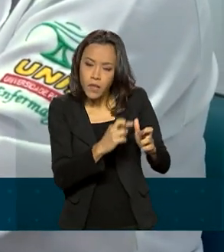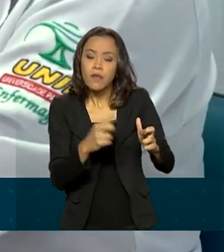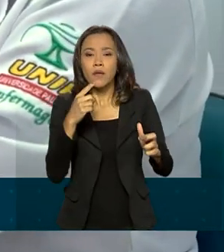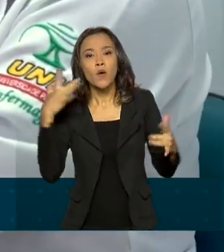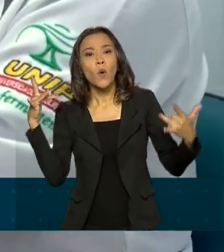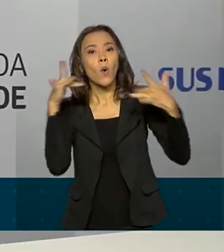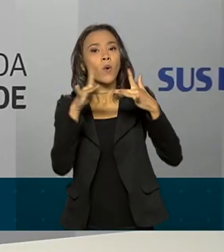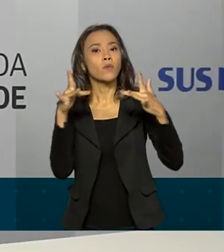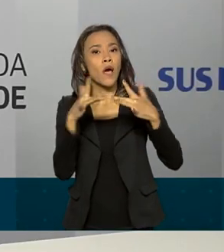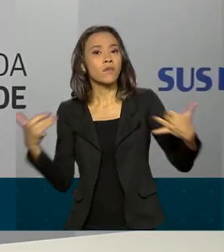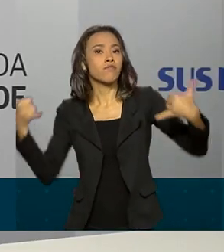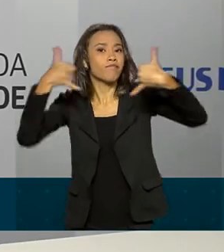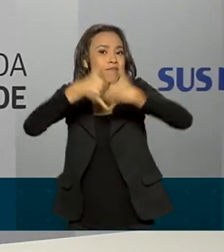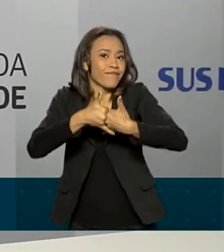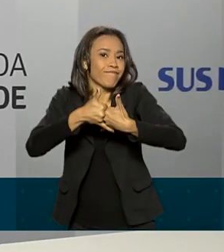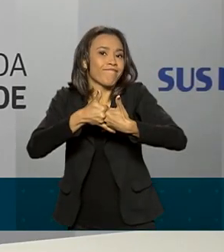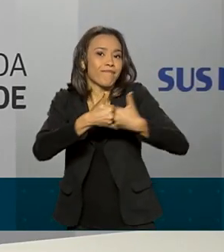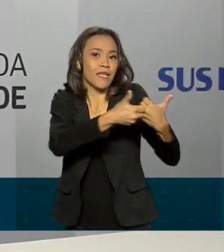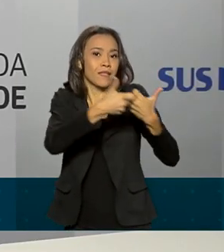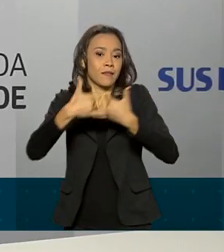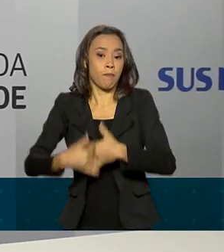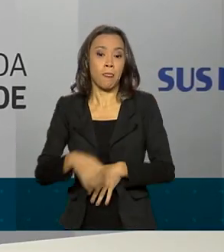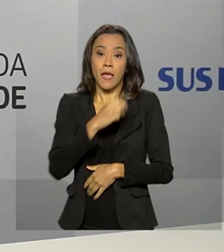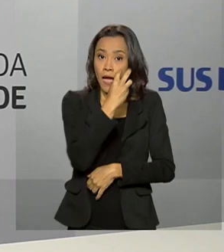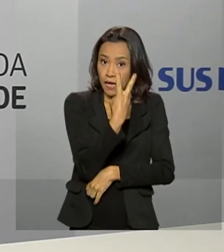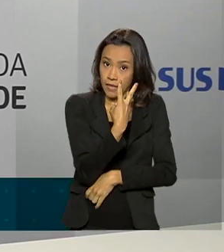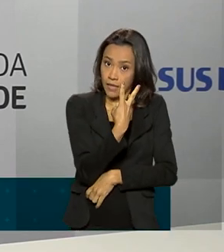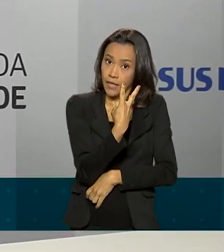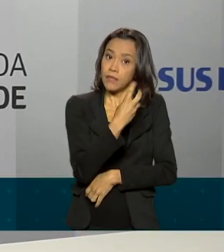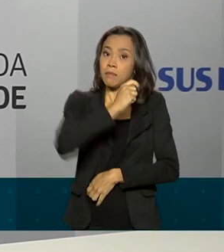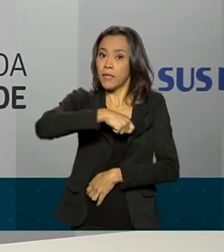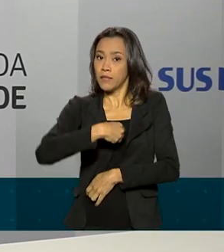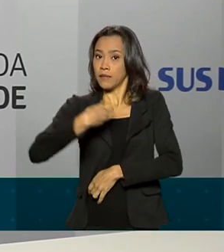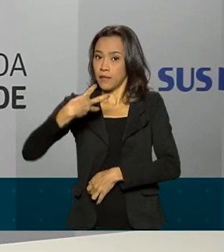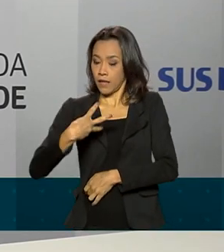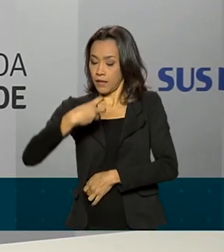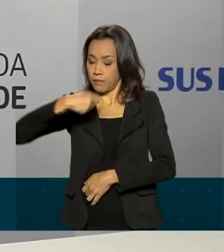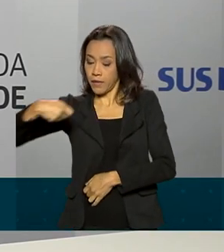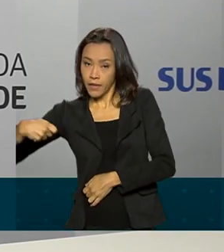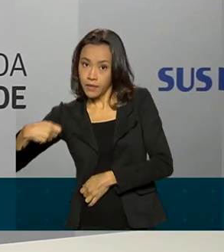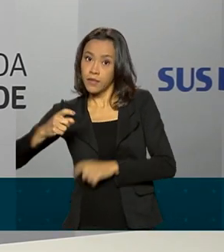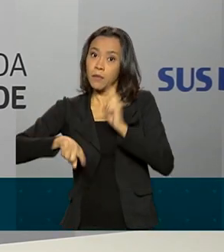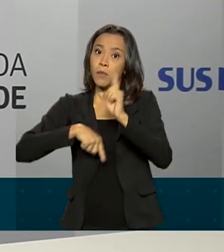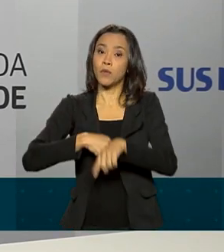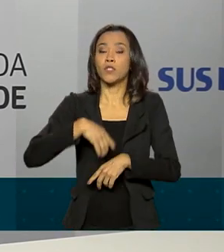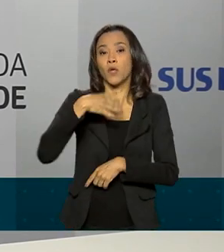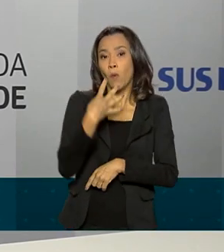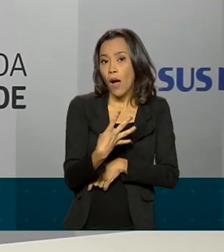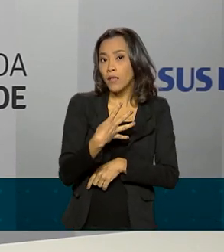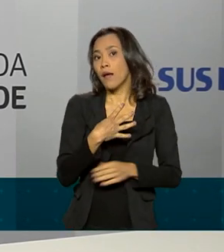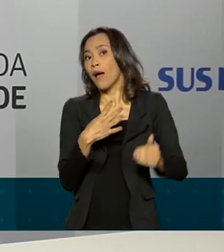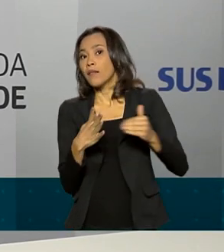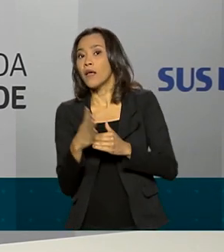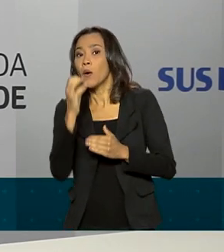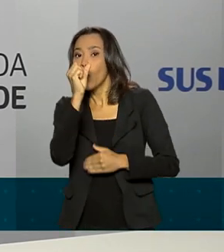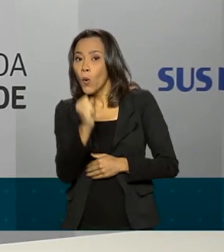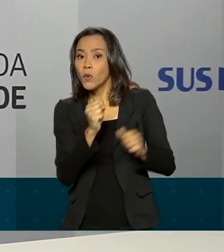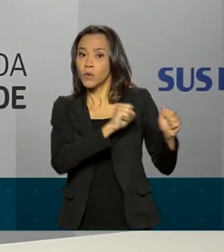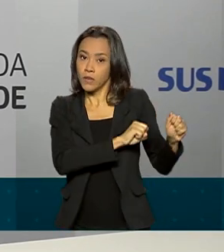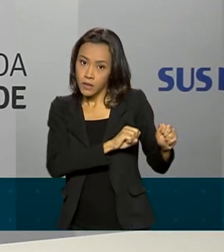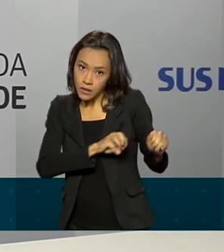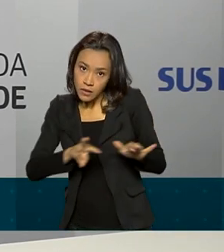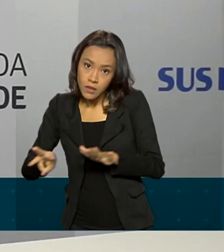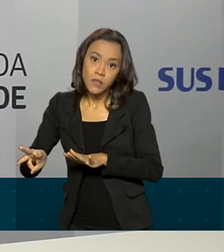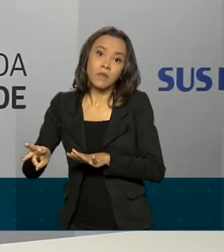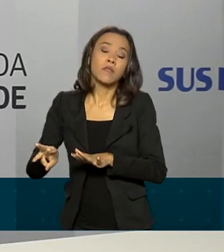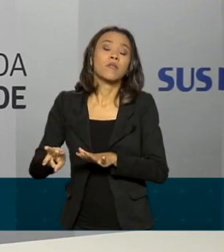telefone. Três momentos a cada trimestre da gravidez e depois de quatro a oito semanas após o nascimento da